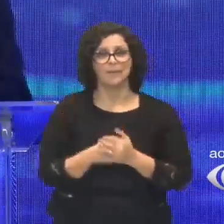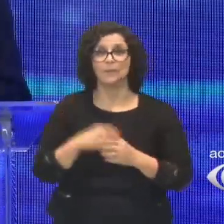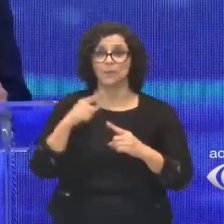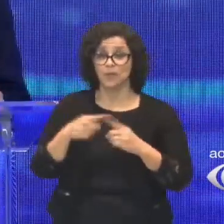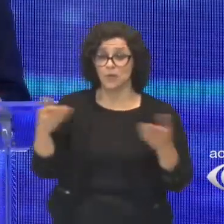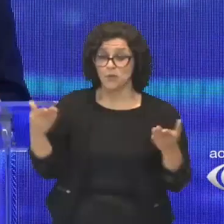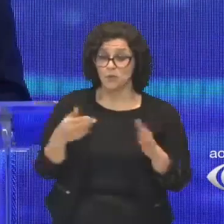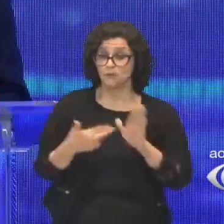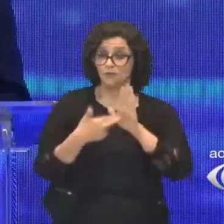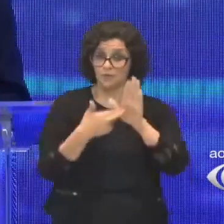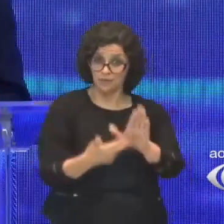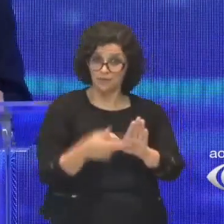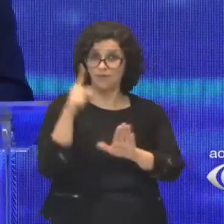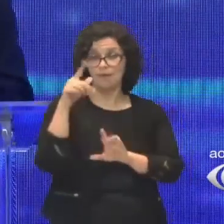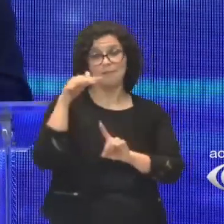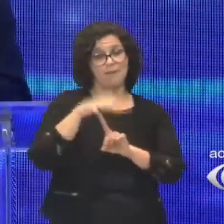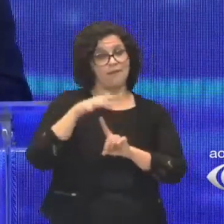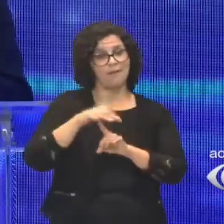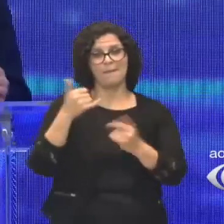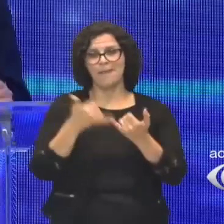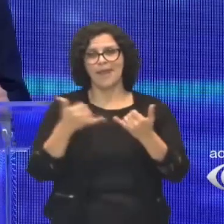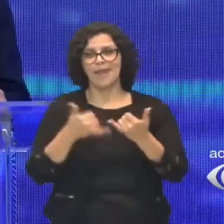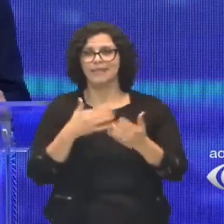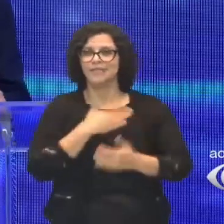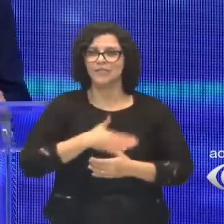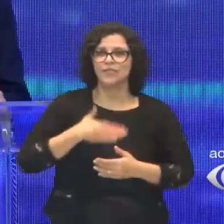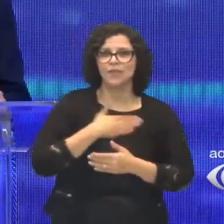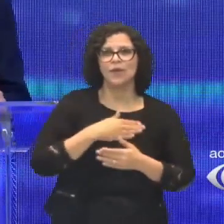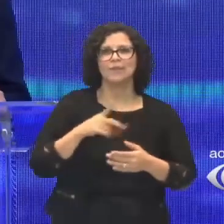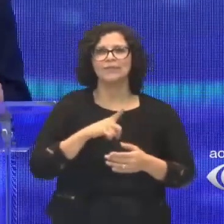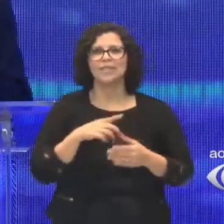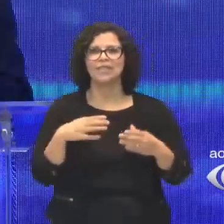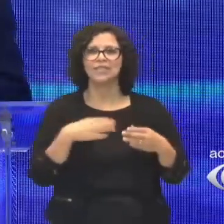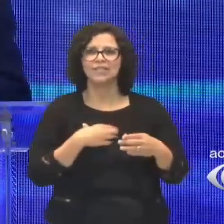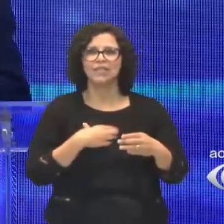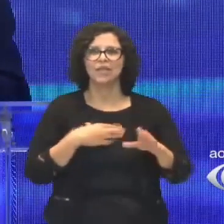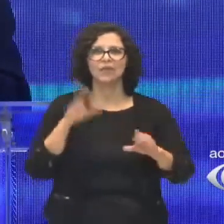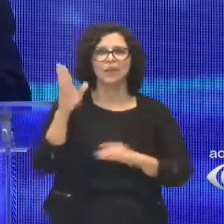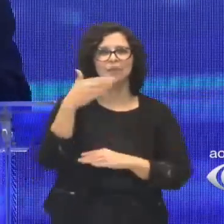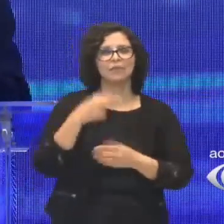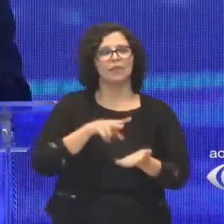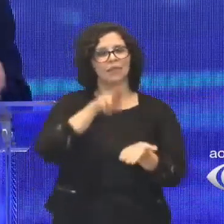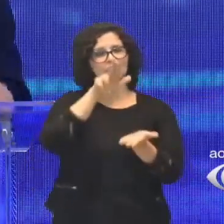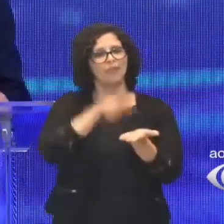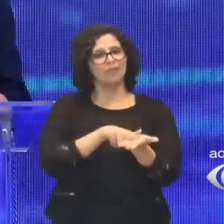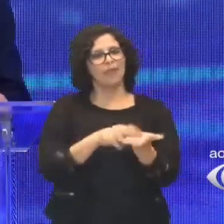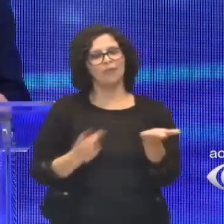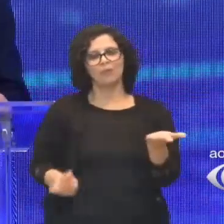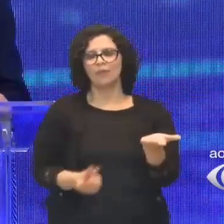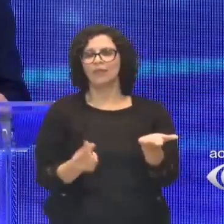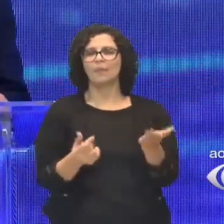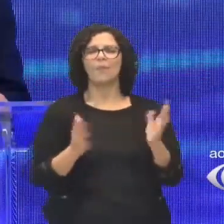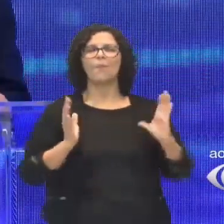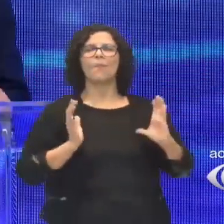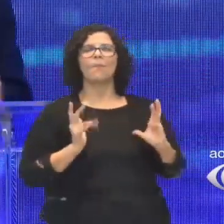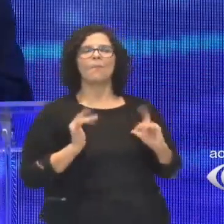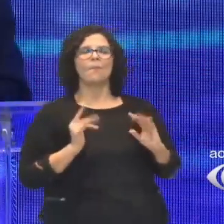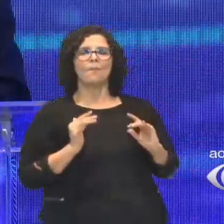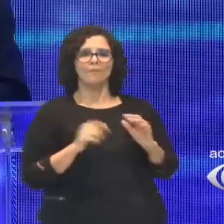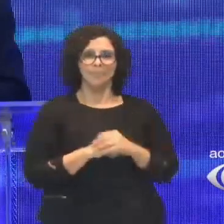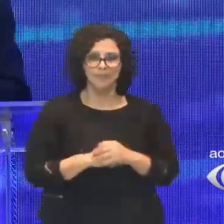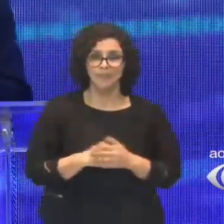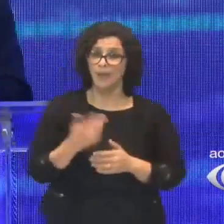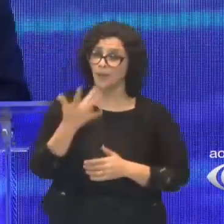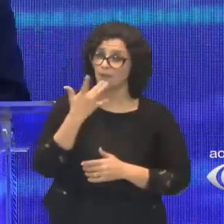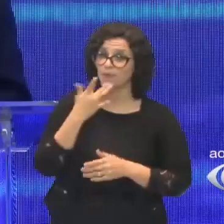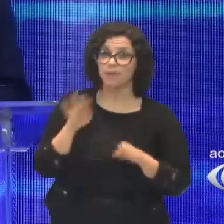porque a atual representação do Senado parece que gosta muito daquela parte do hino que diz, deitado eternamente em berço esplêndido. Eu